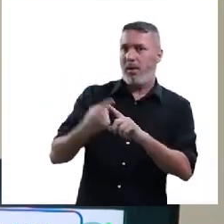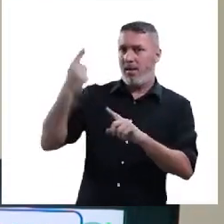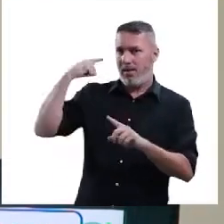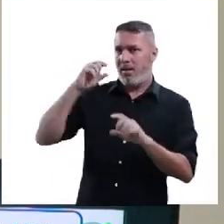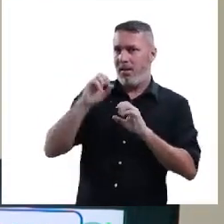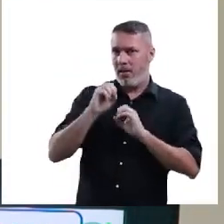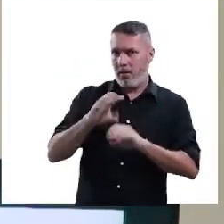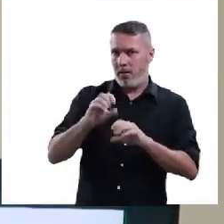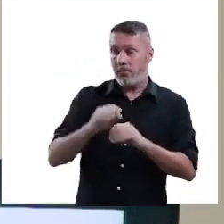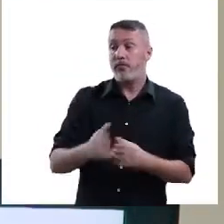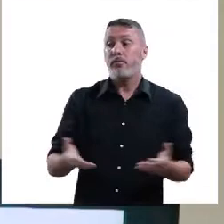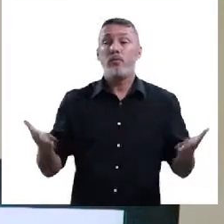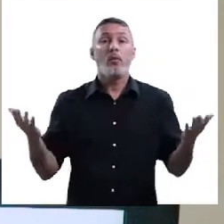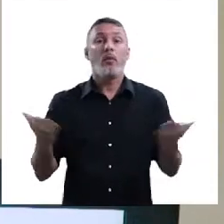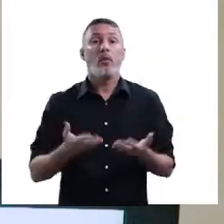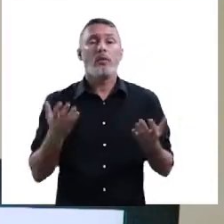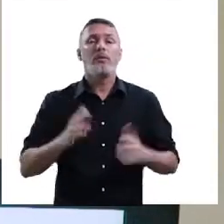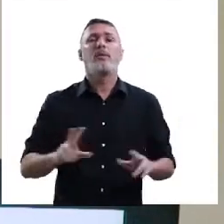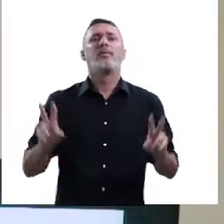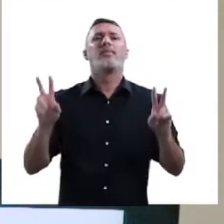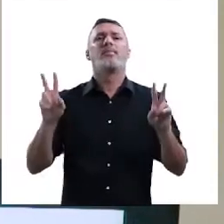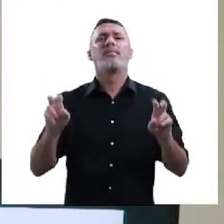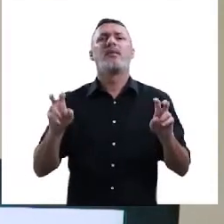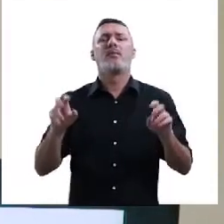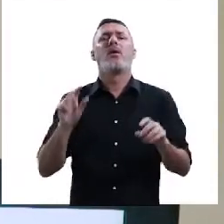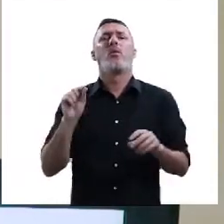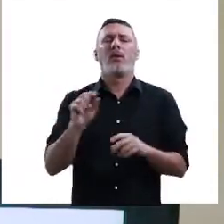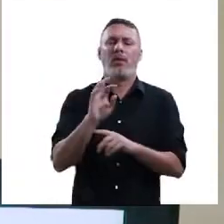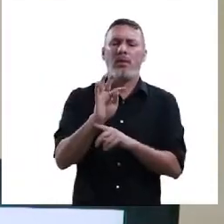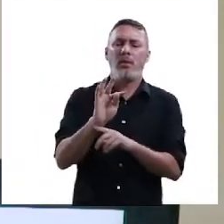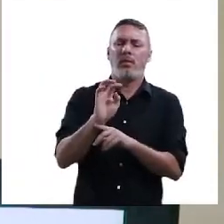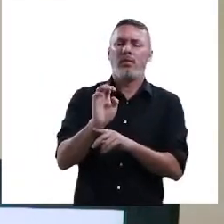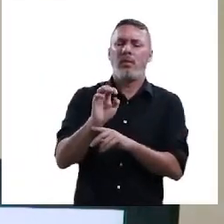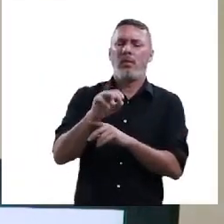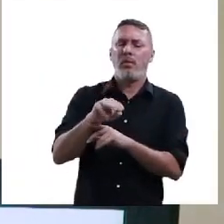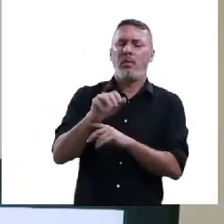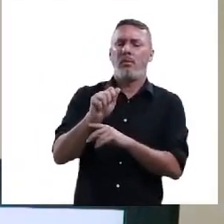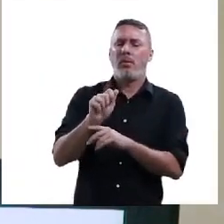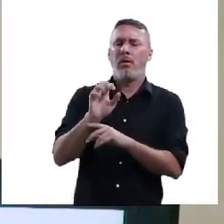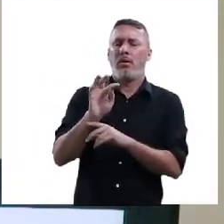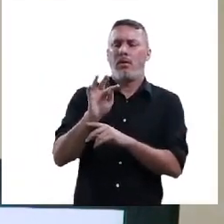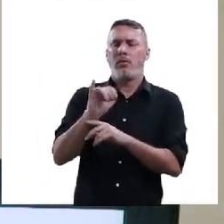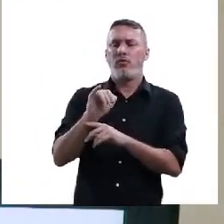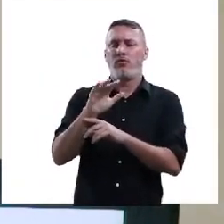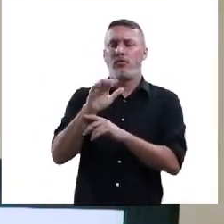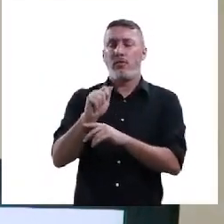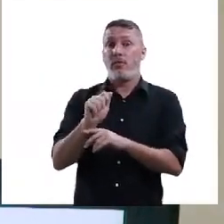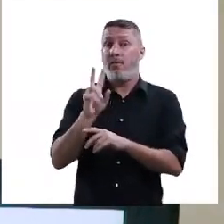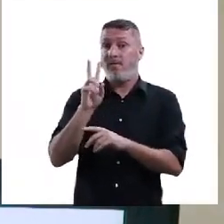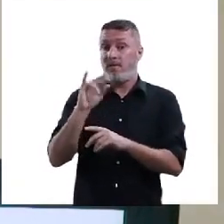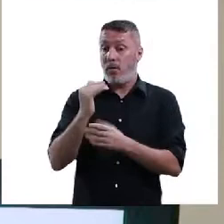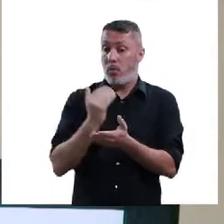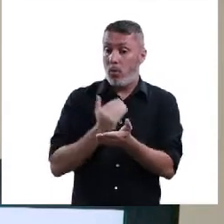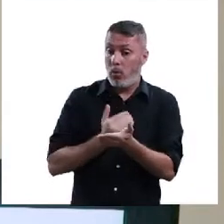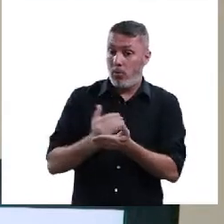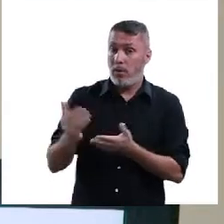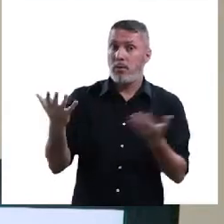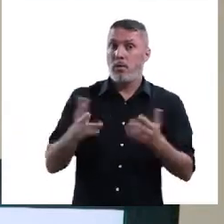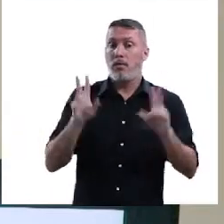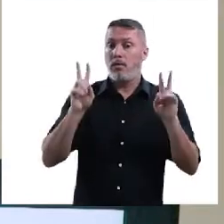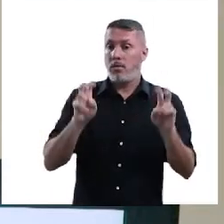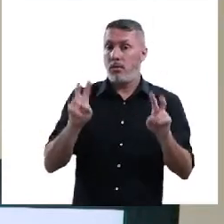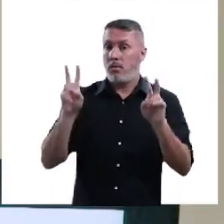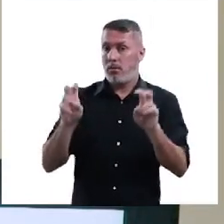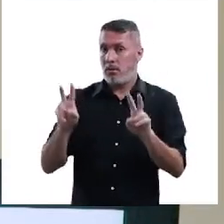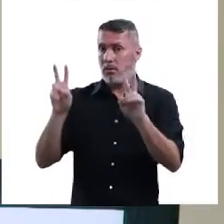última aula. A aula de hoje, nós vamos falar sobre temáticas. Nós vamos iniciar agora um período que nós vamos trabalhar